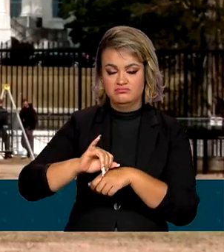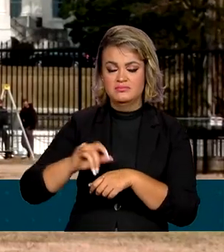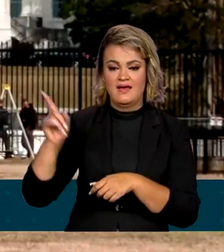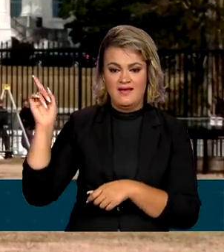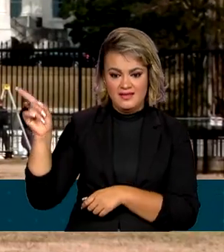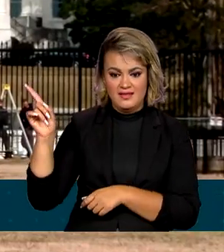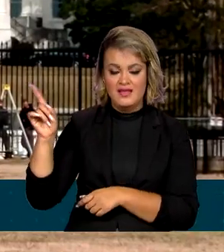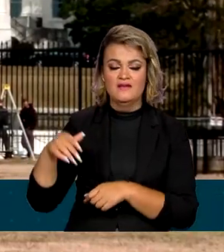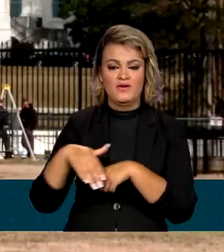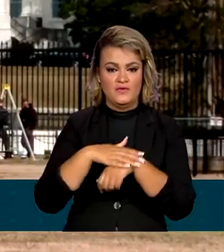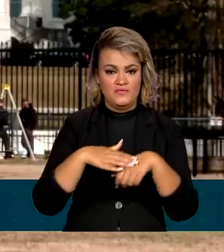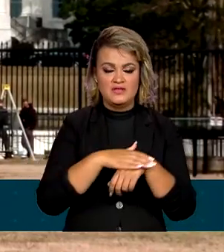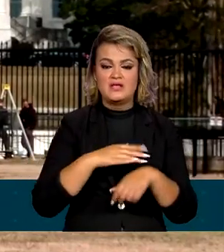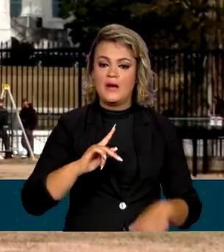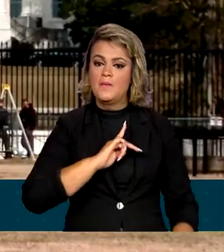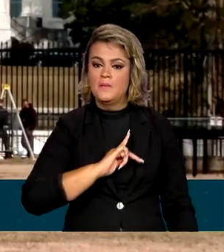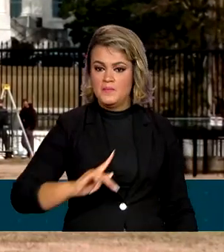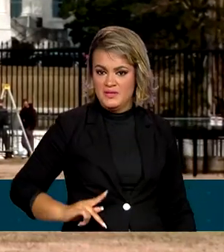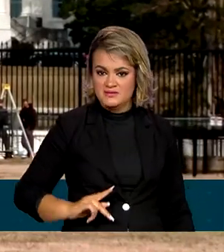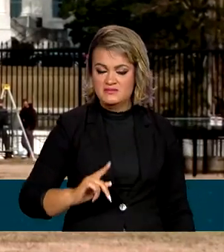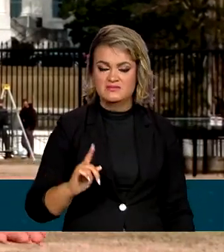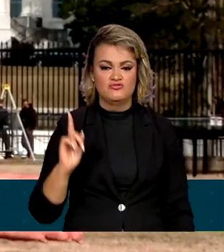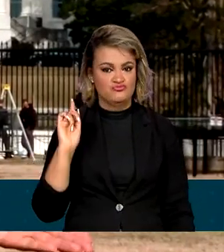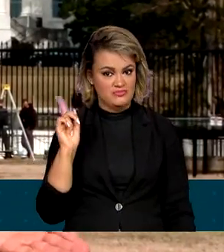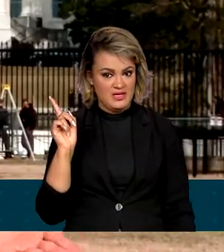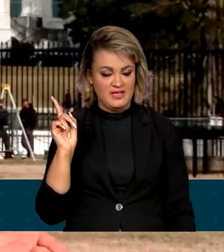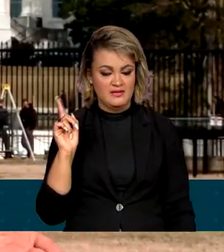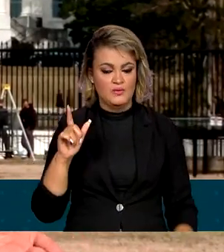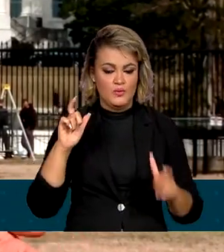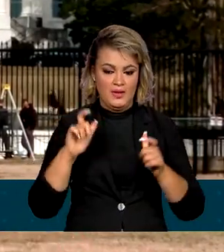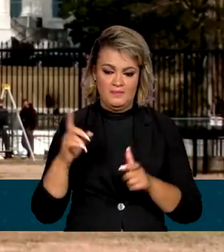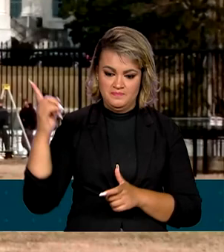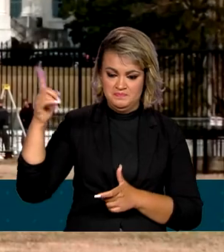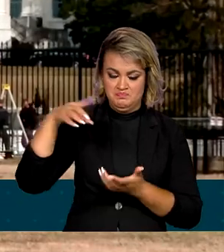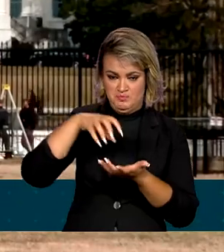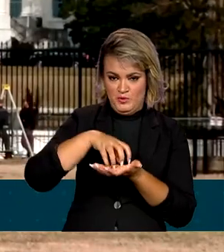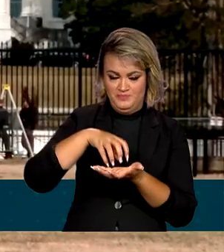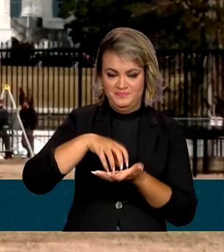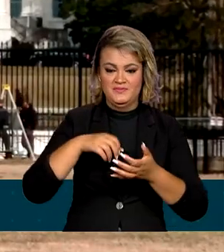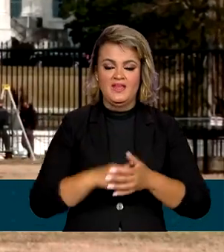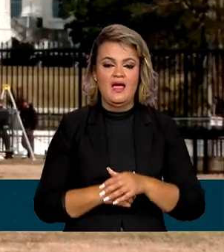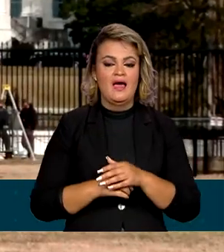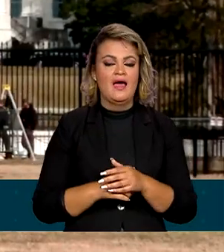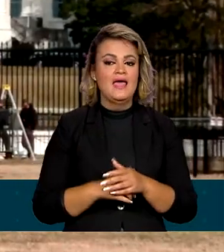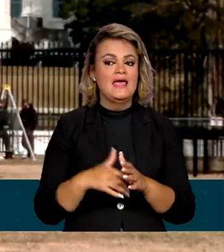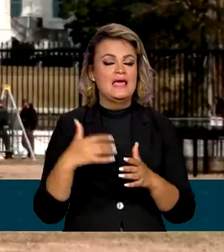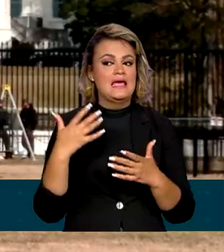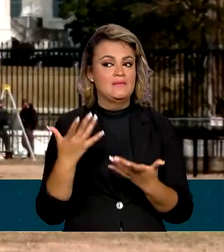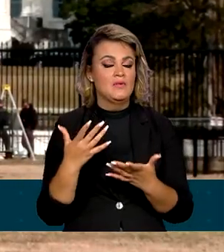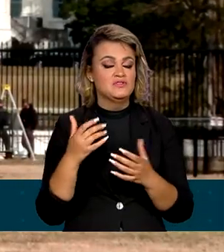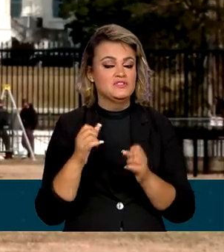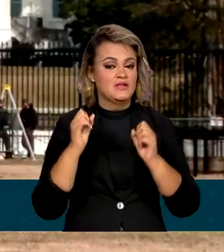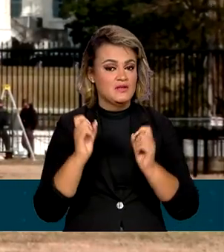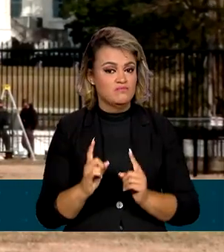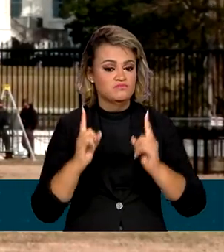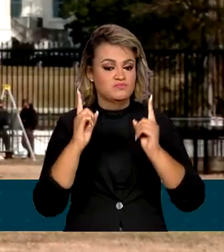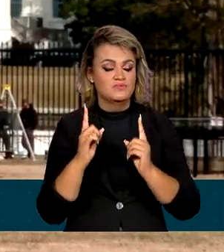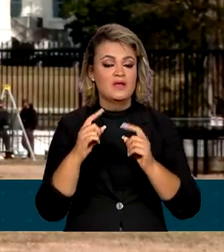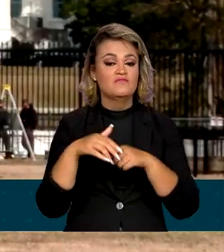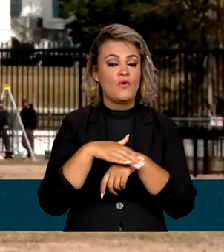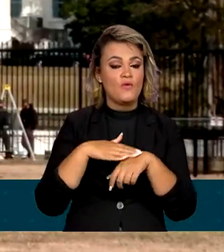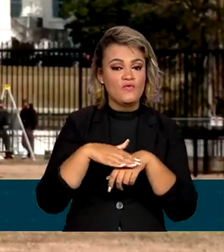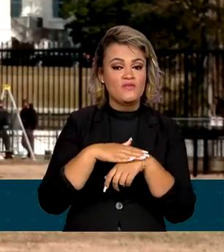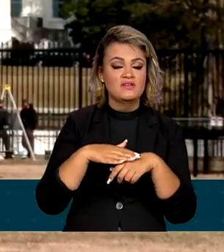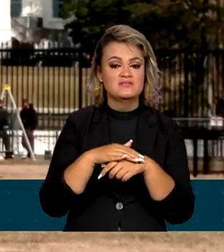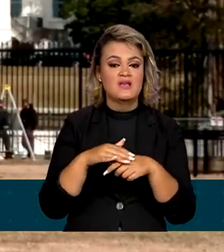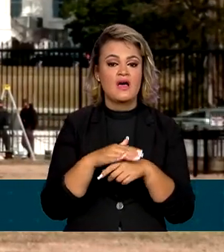recebido pelo presidente dos Estados Unidos, Joe Biden, na Casa Branca. A previsão é que o encontro ocorra durante